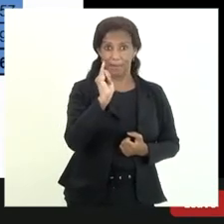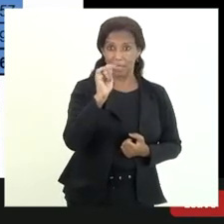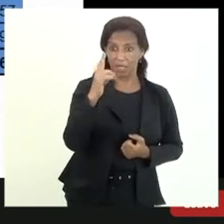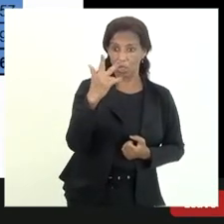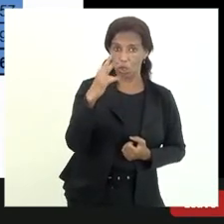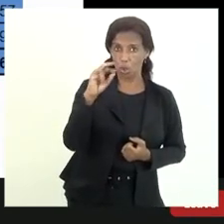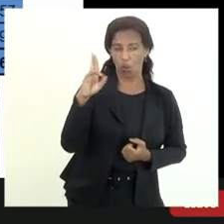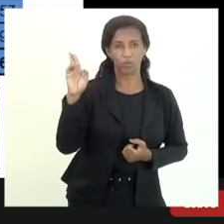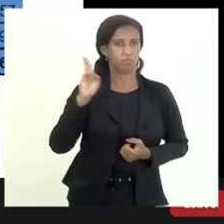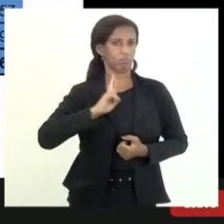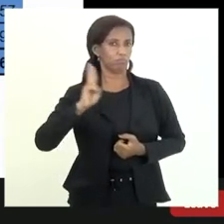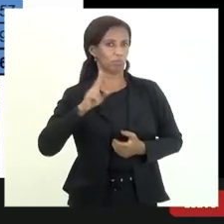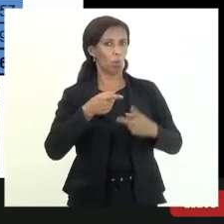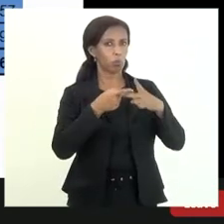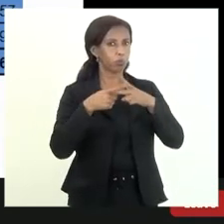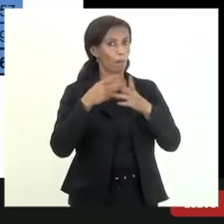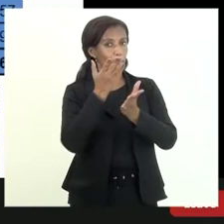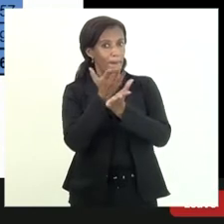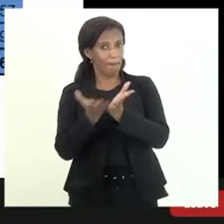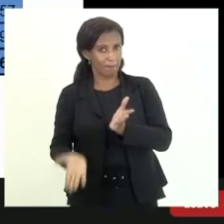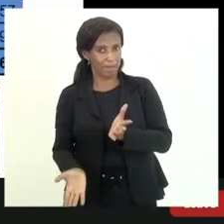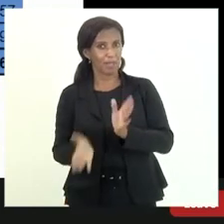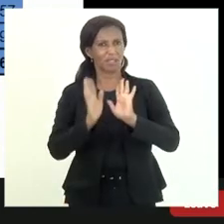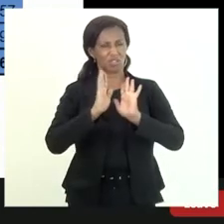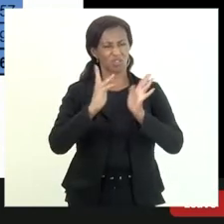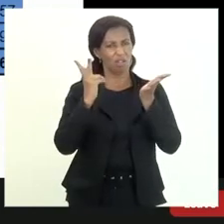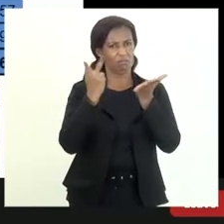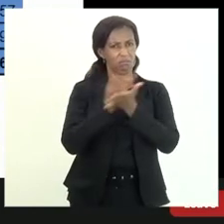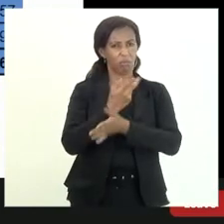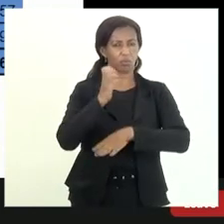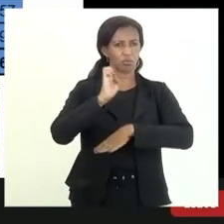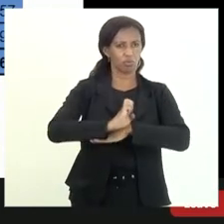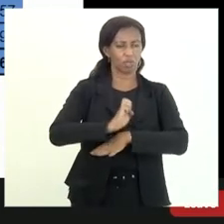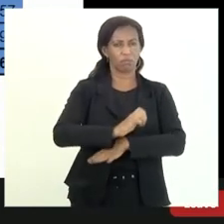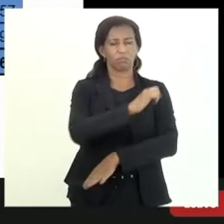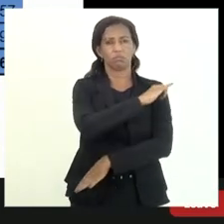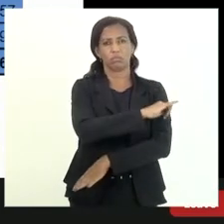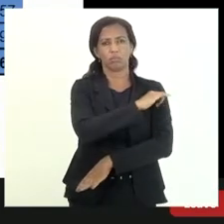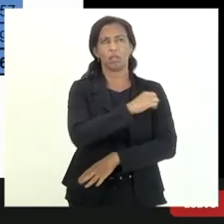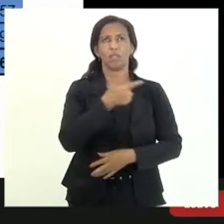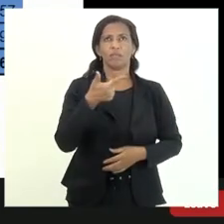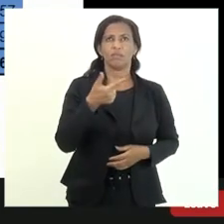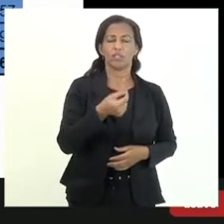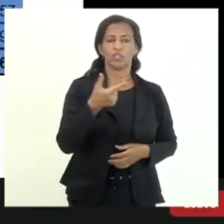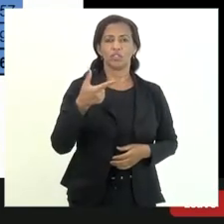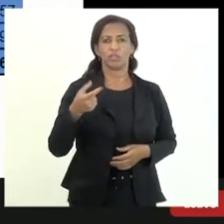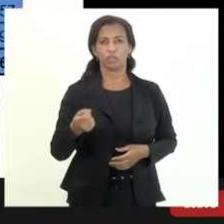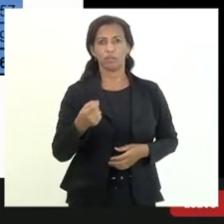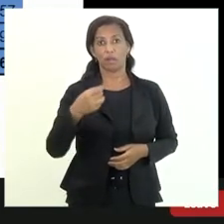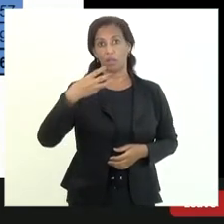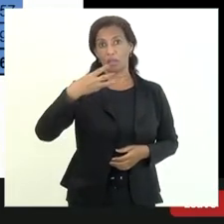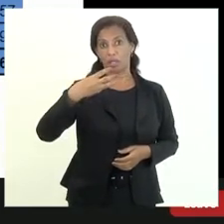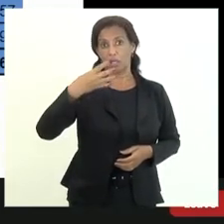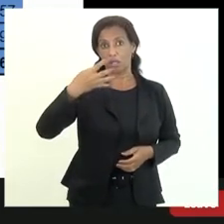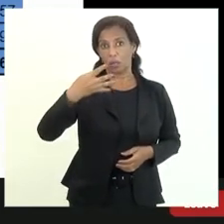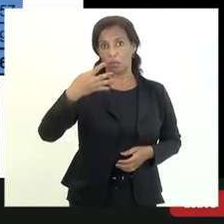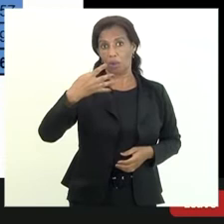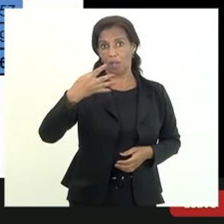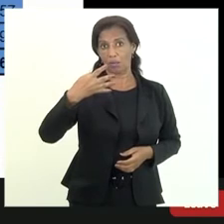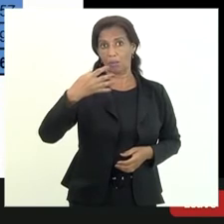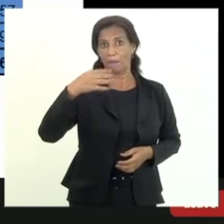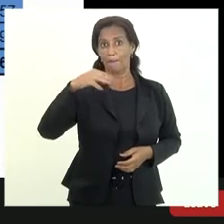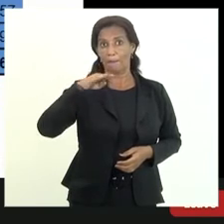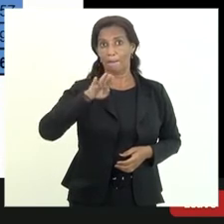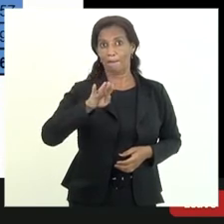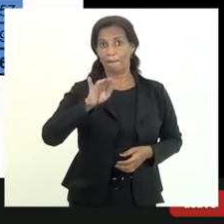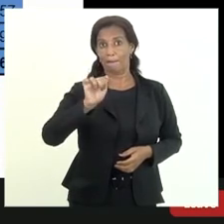de reais o ajuste para perda que já foi feito no estado do Rio de Janeiro em 2020 foi de 34 bilhões